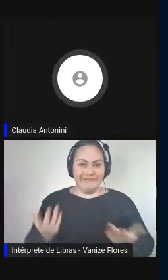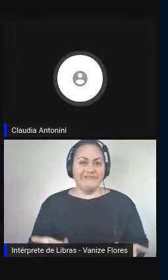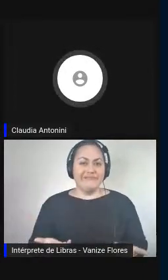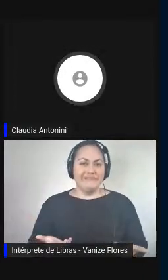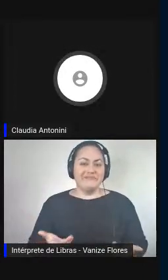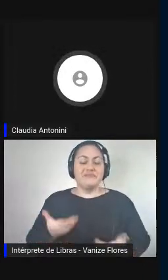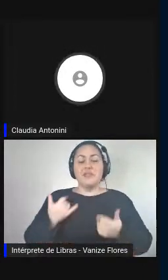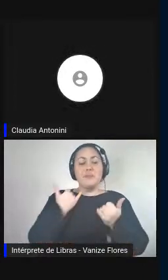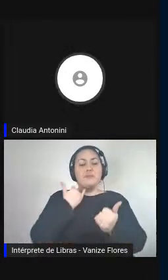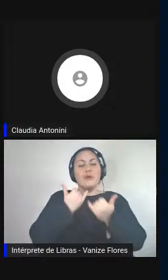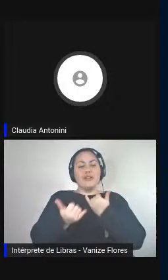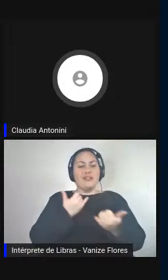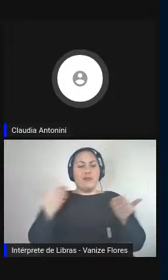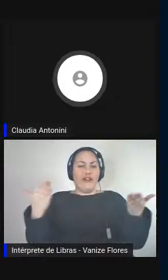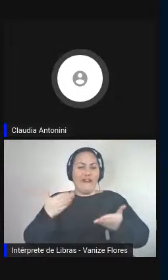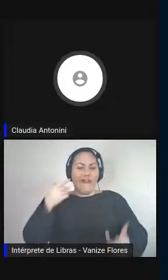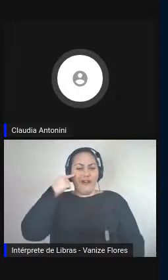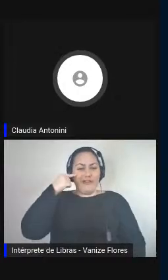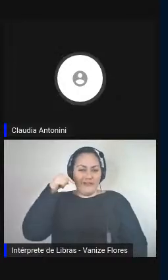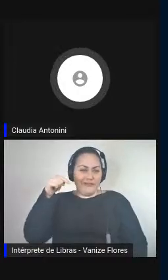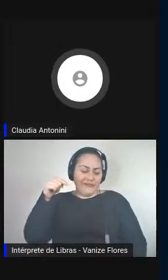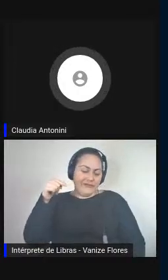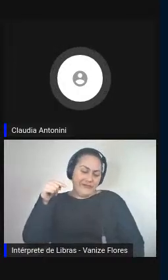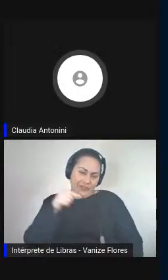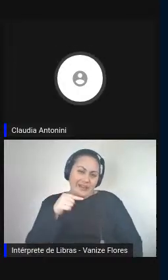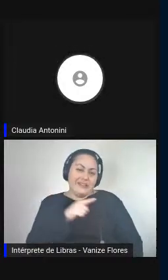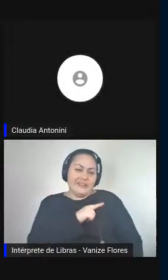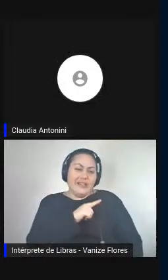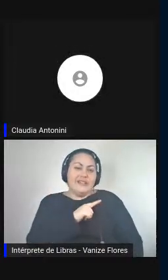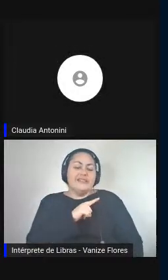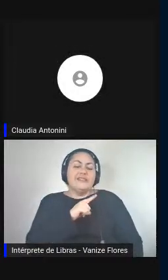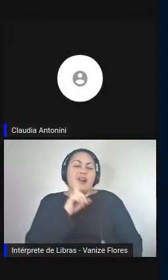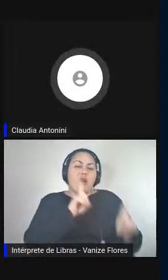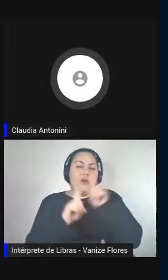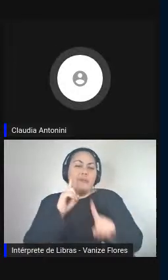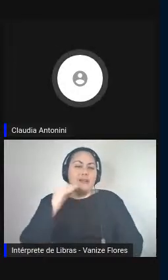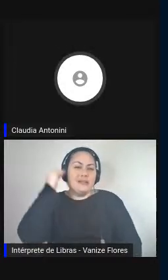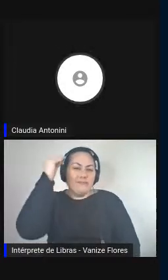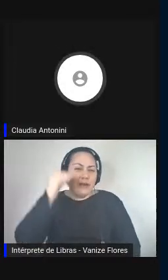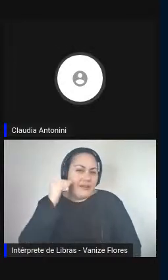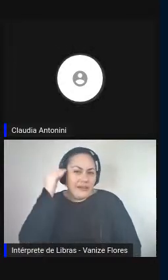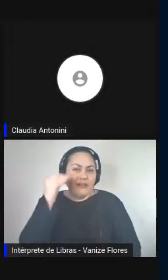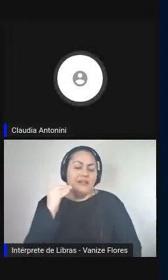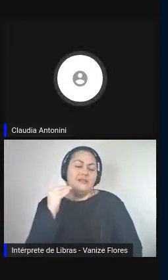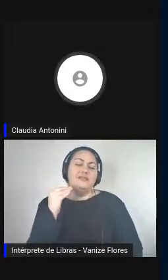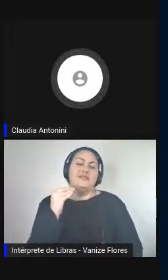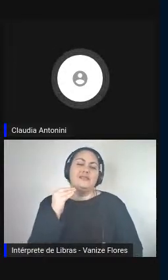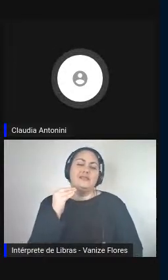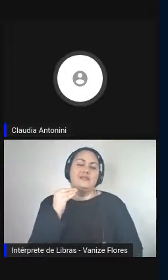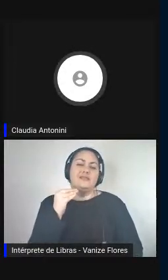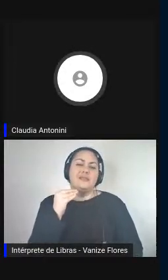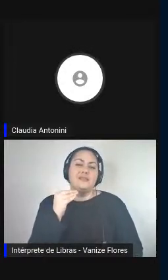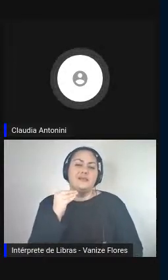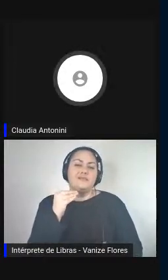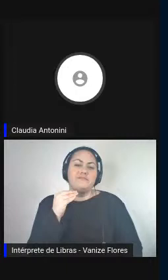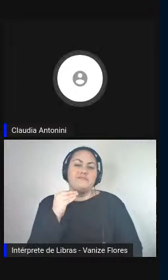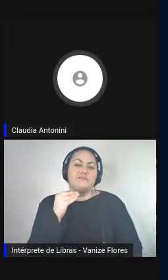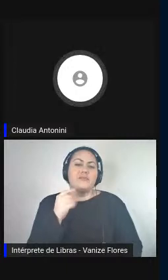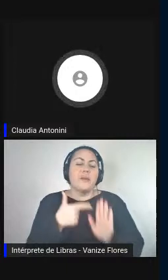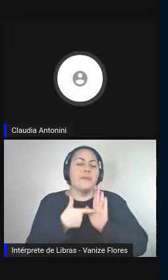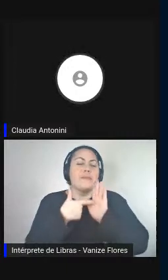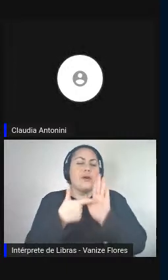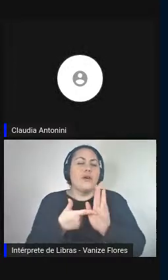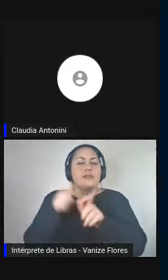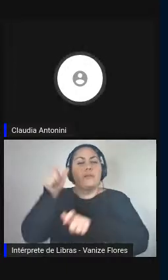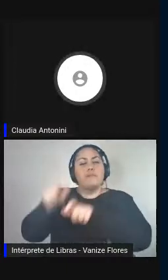por exemplo, que em experiências feitas com pessoas estudantes do último